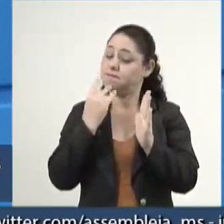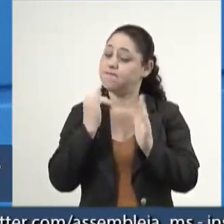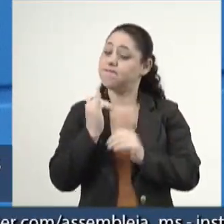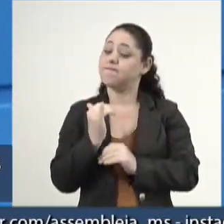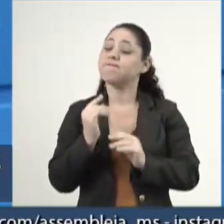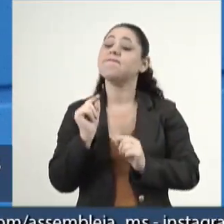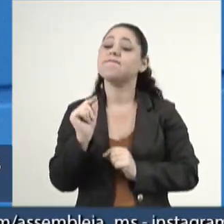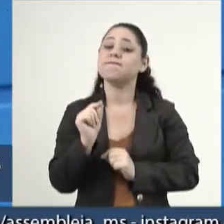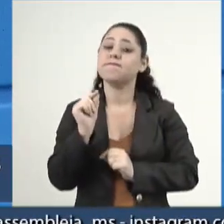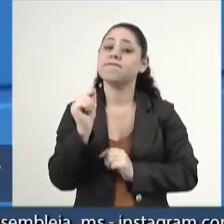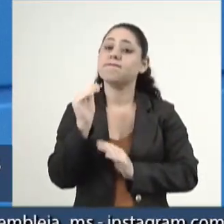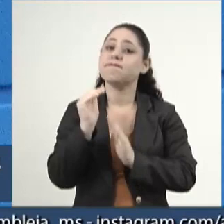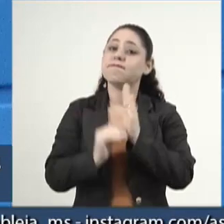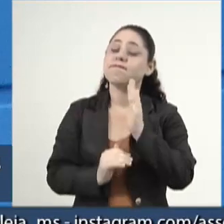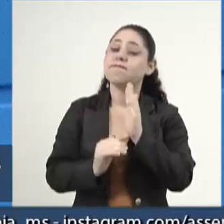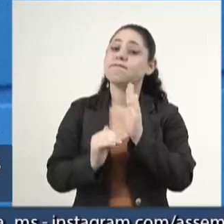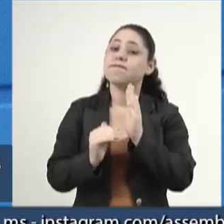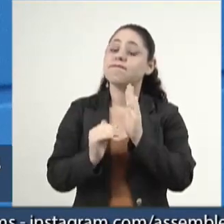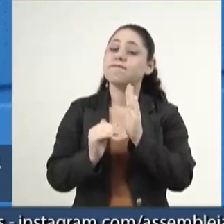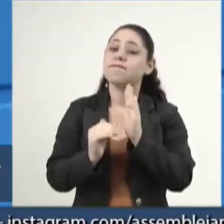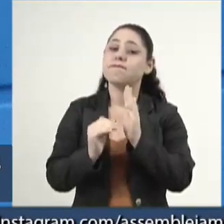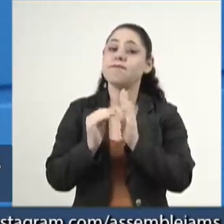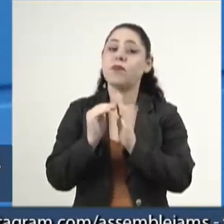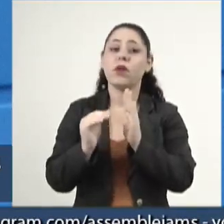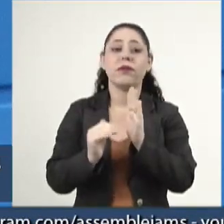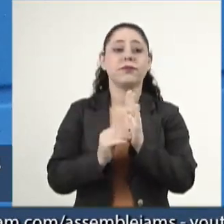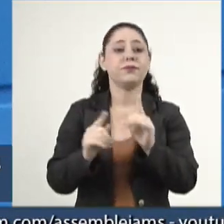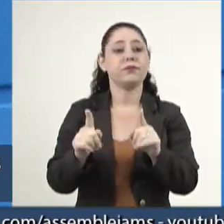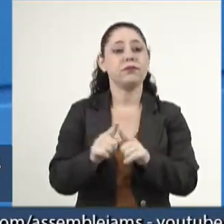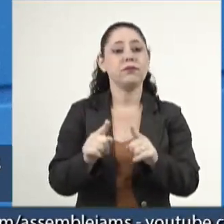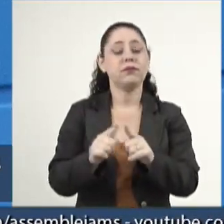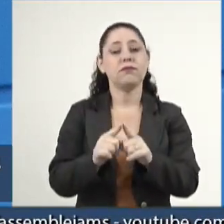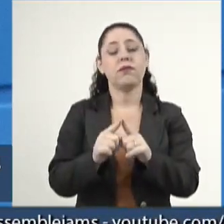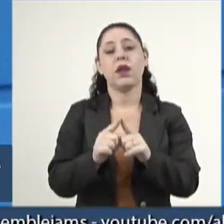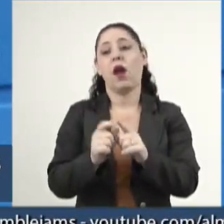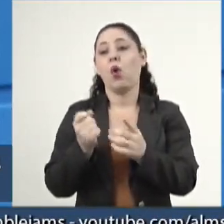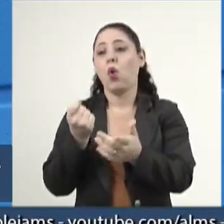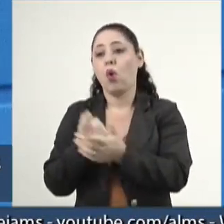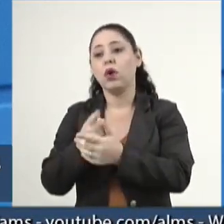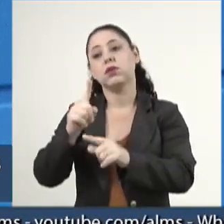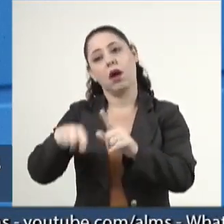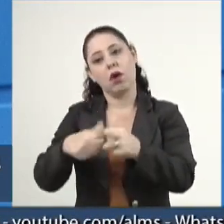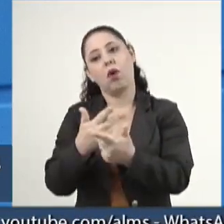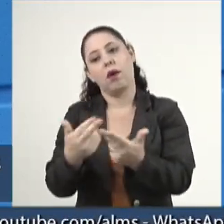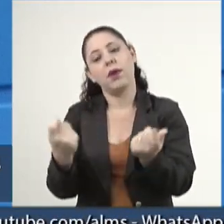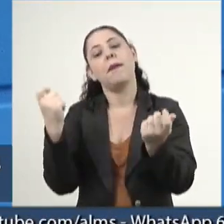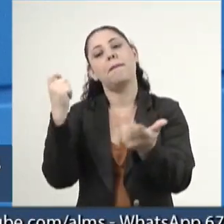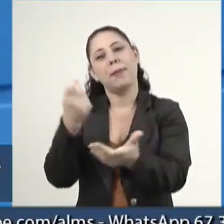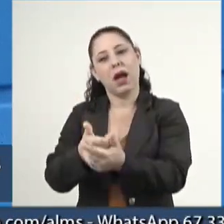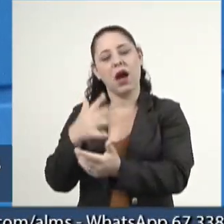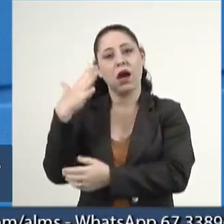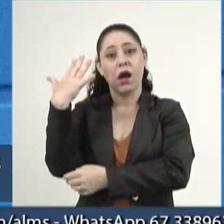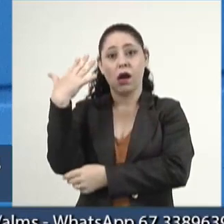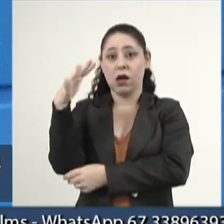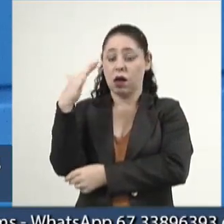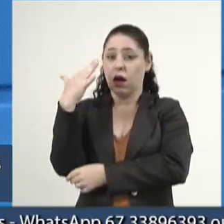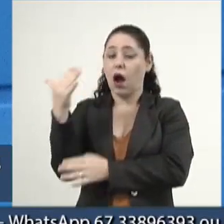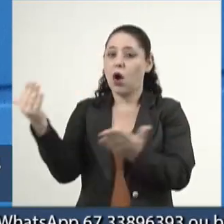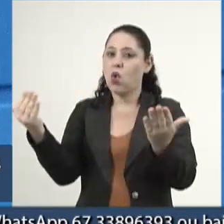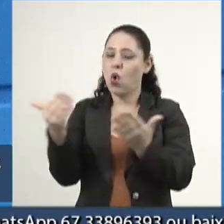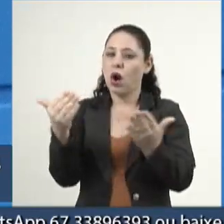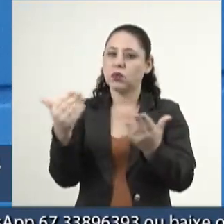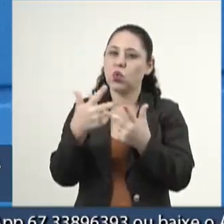que caiu também o custo dos insumos que ele tem, que pagava caro e que paga menos